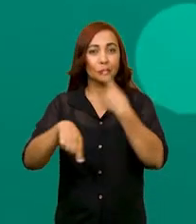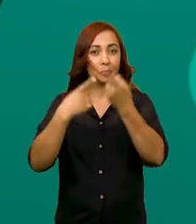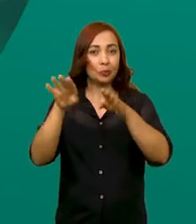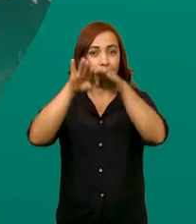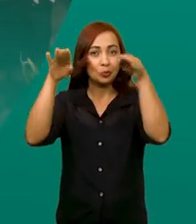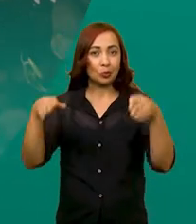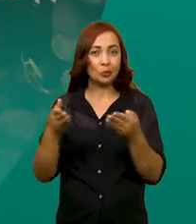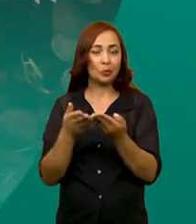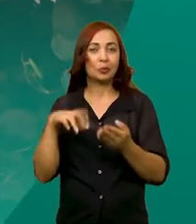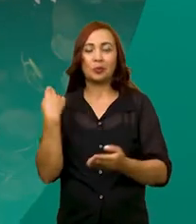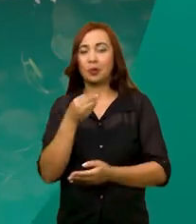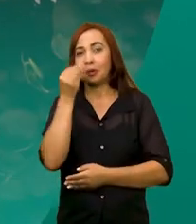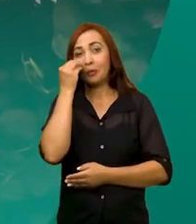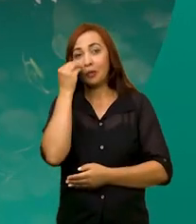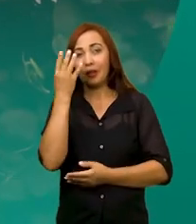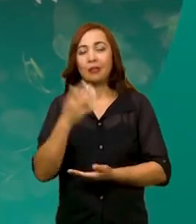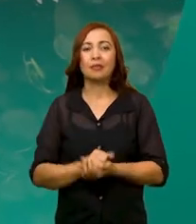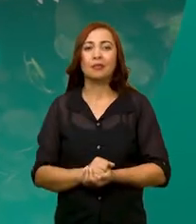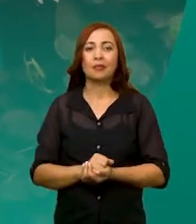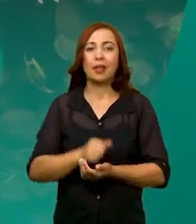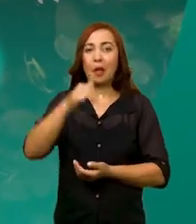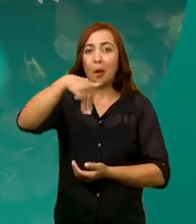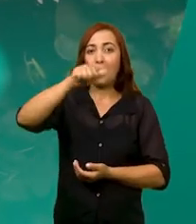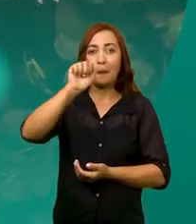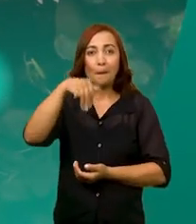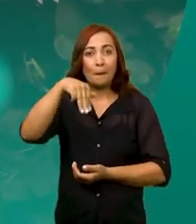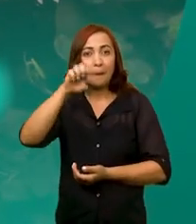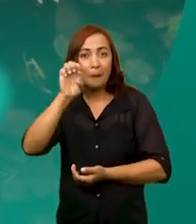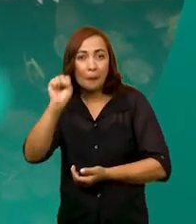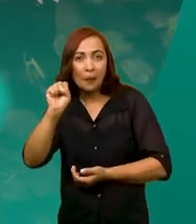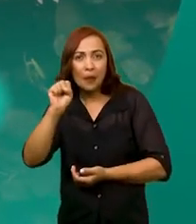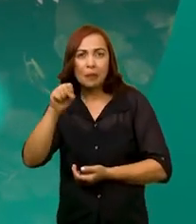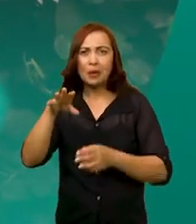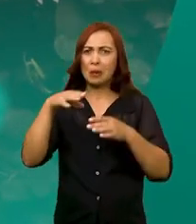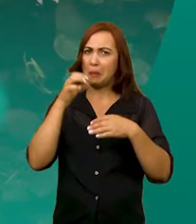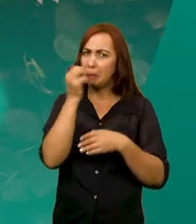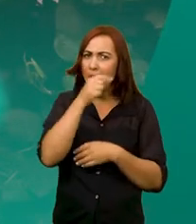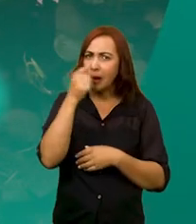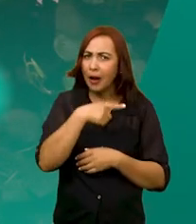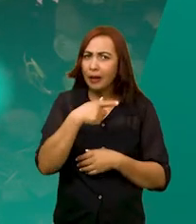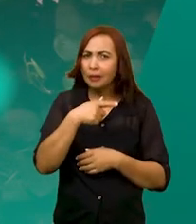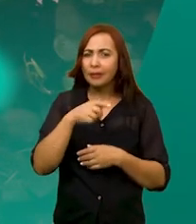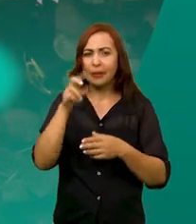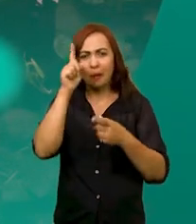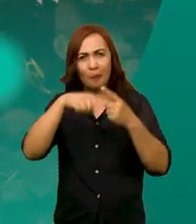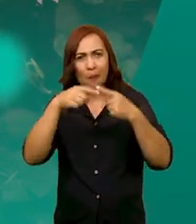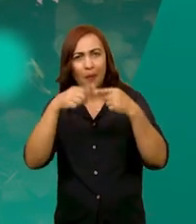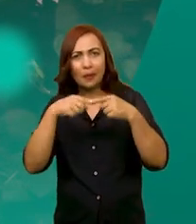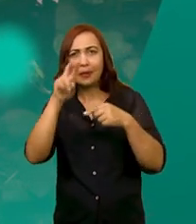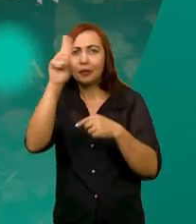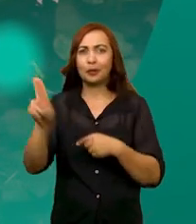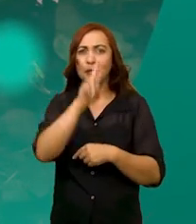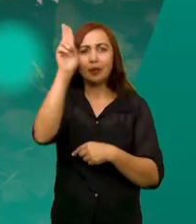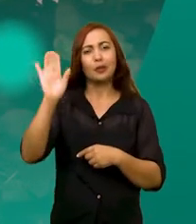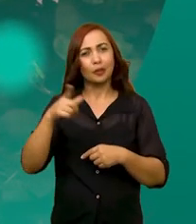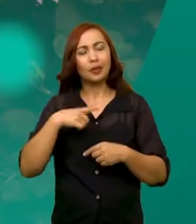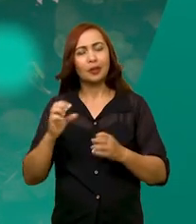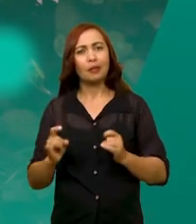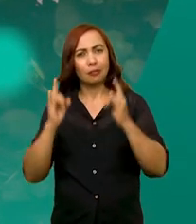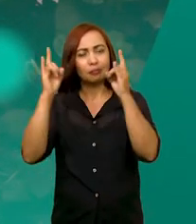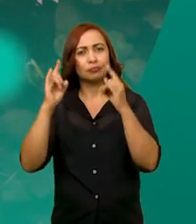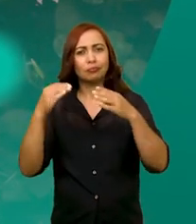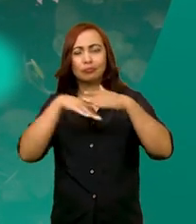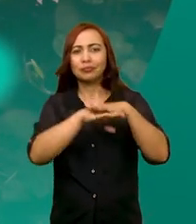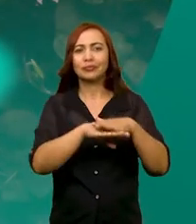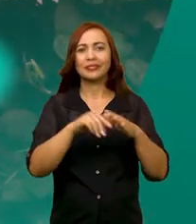E no próximo bloco a gente confere, os memes se tornaram objeto de pesquisa de uma universidade e já existe até um museu